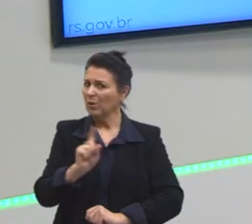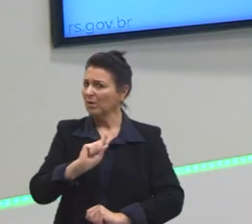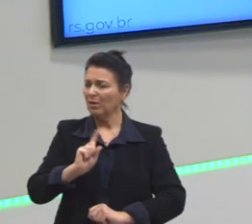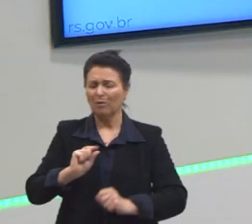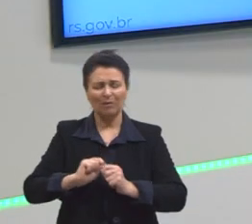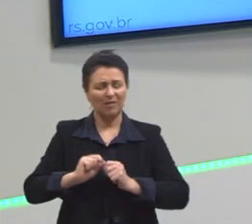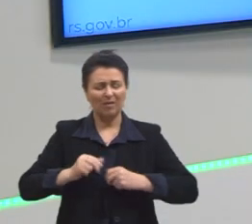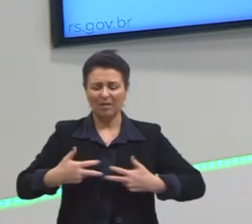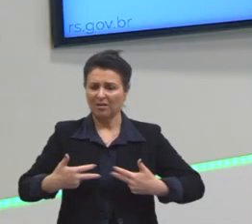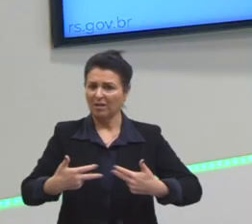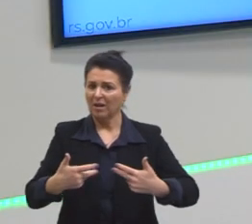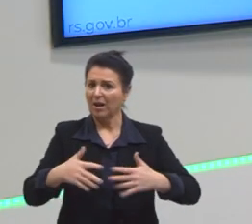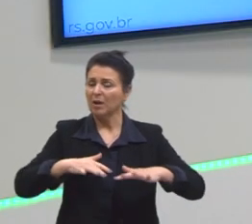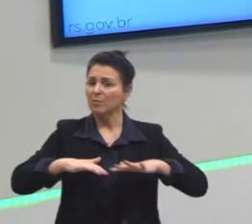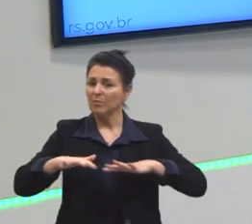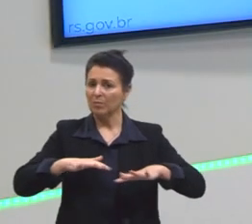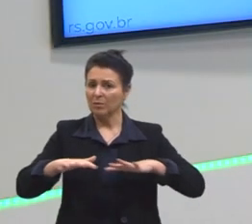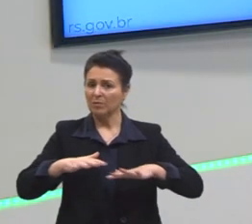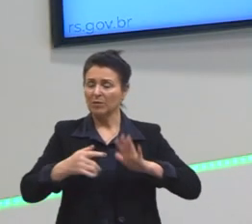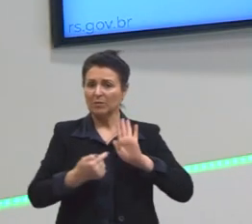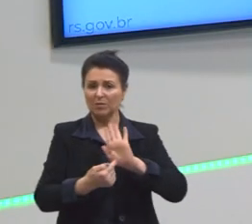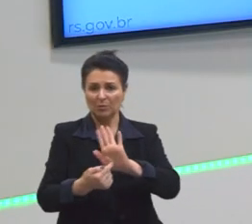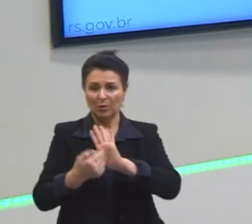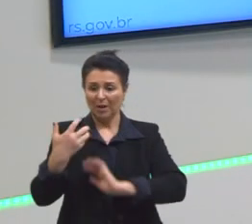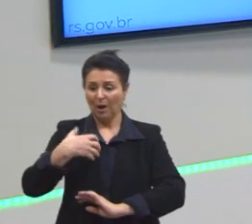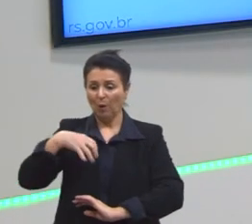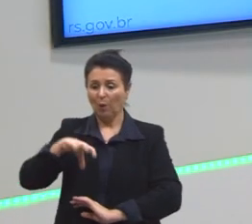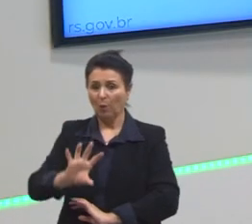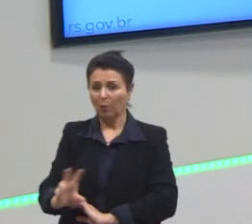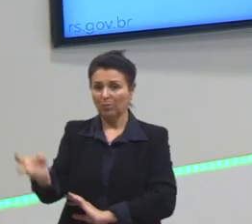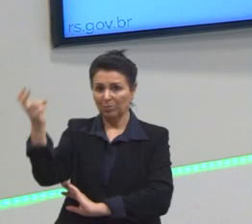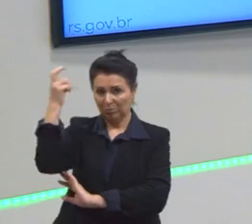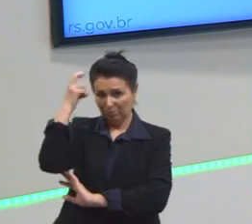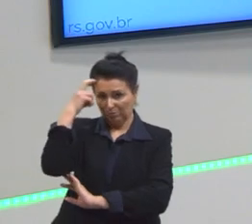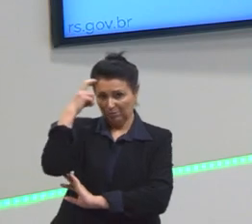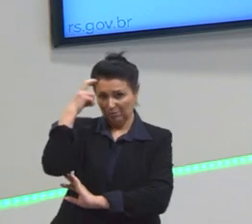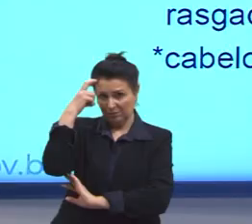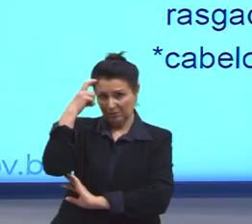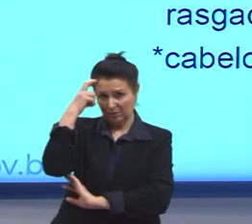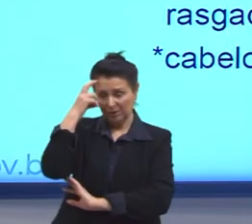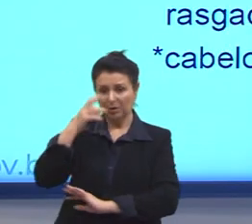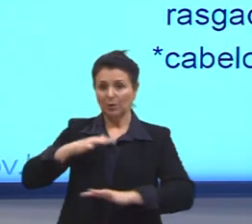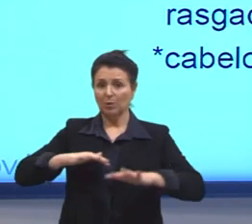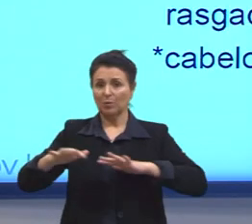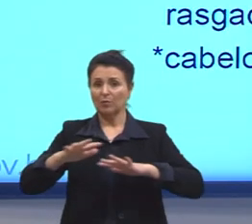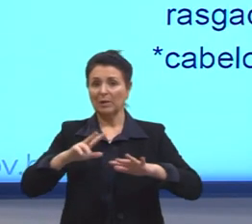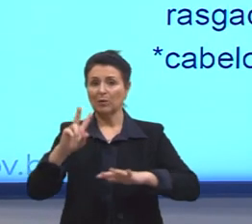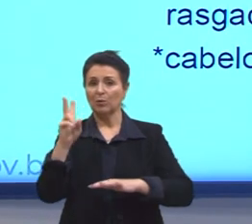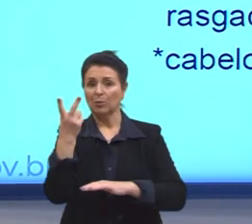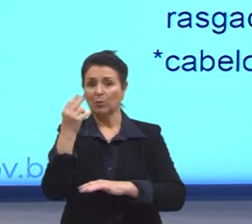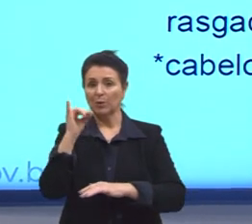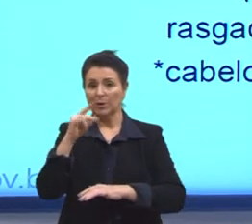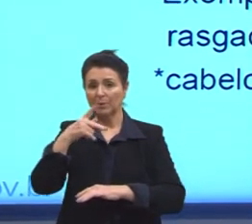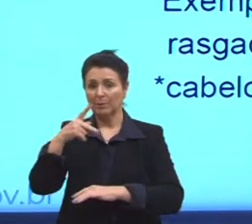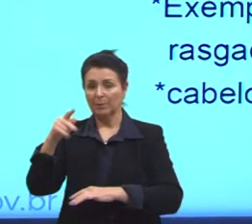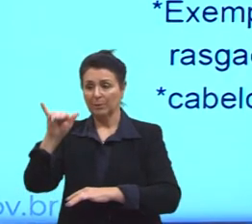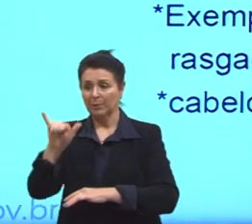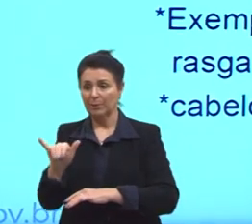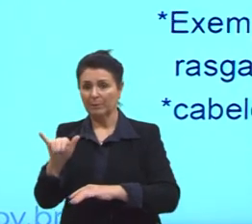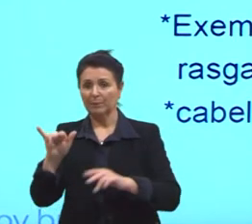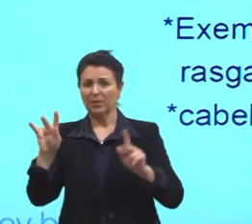São movimentos que retratam a contracultura. Então, aqui está o movimento hippie, décadas de 60, 70,